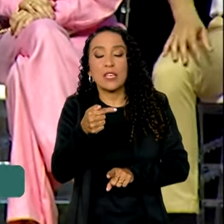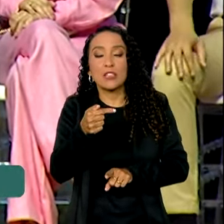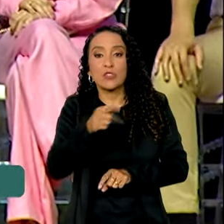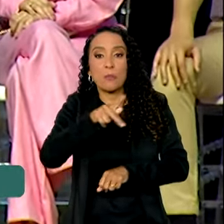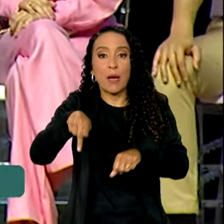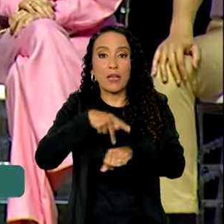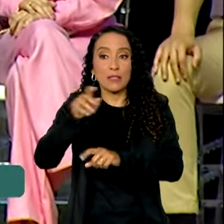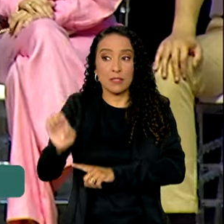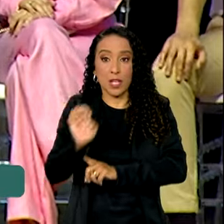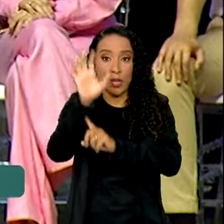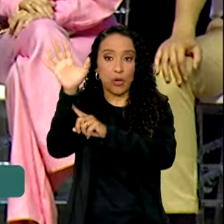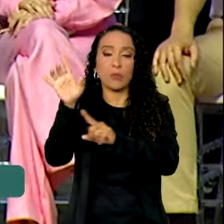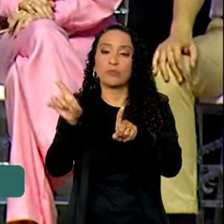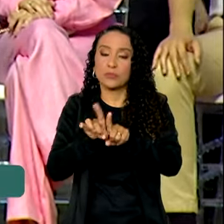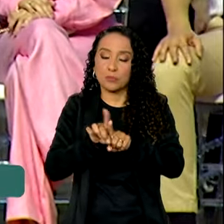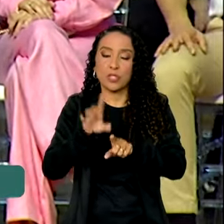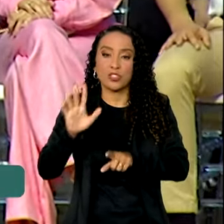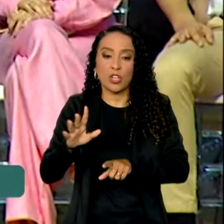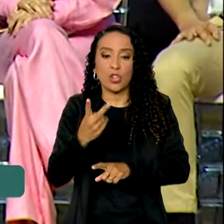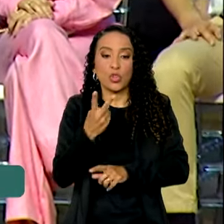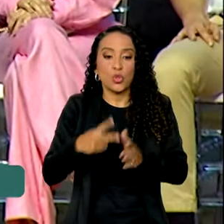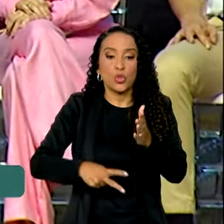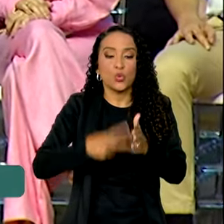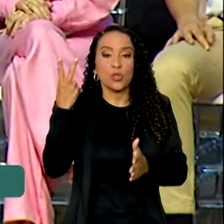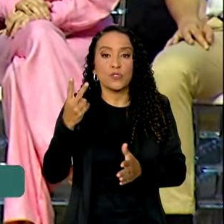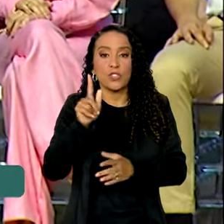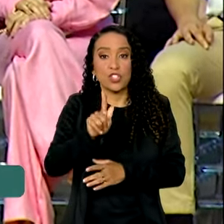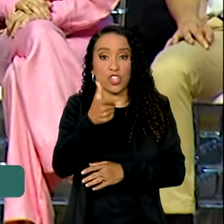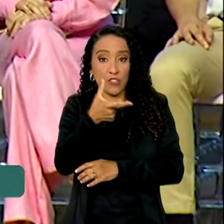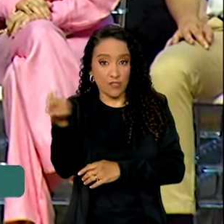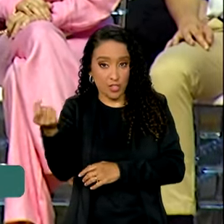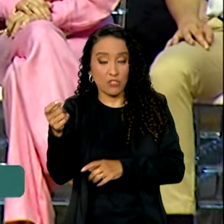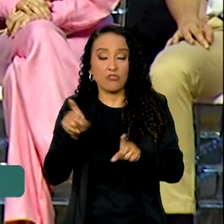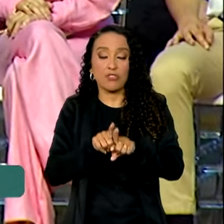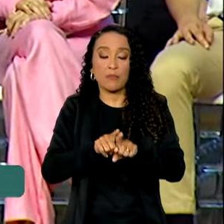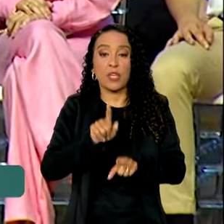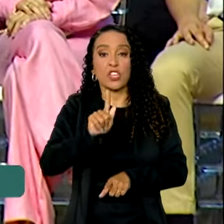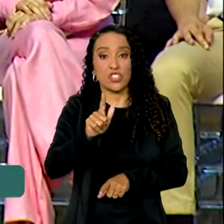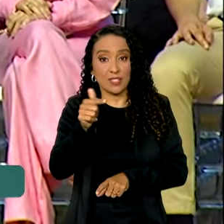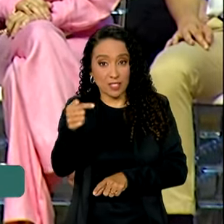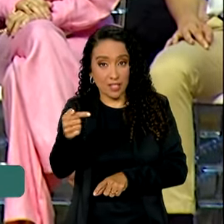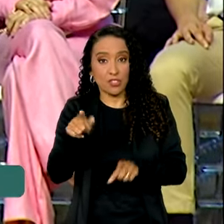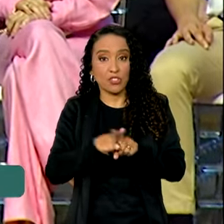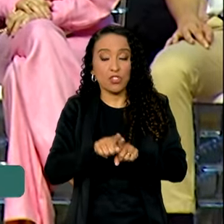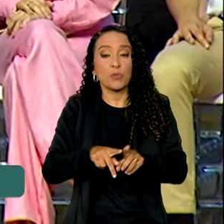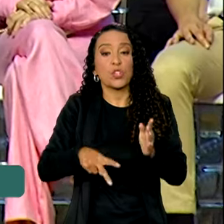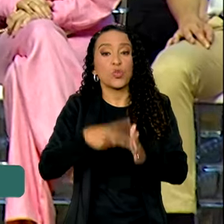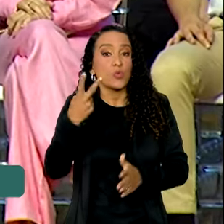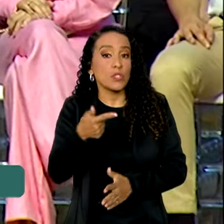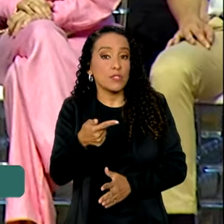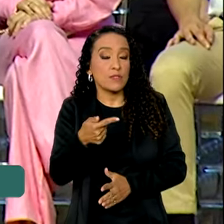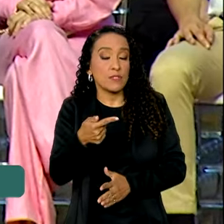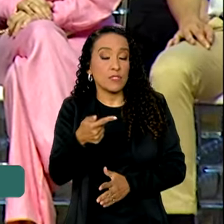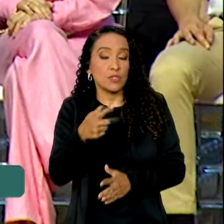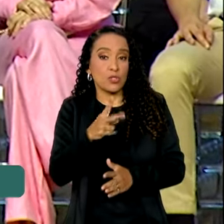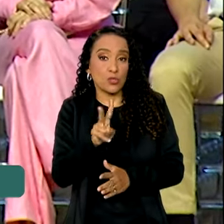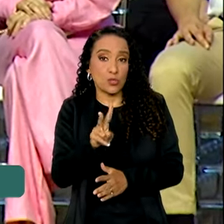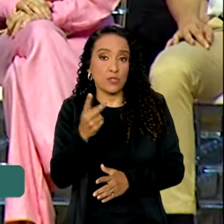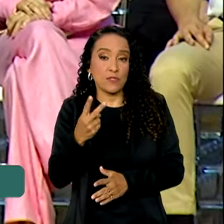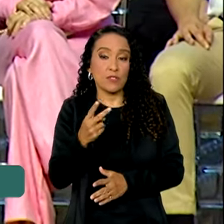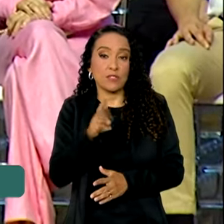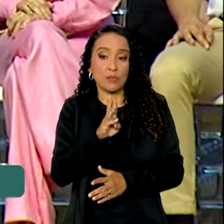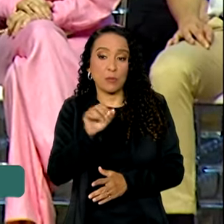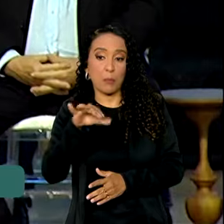europeus, já convitei duas vezes no G20, duas vezes no G7, duas vezes no BRIC, já visitei o Biden,